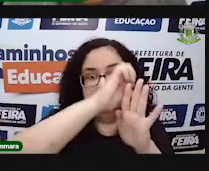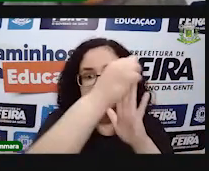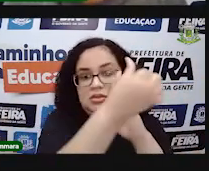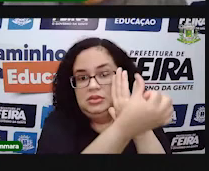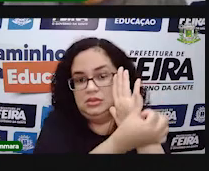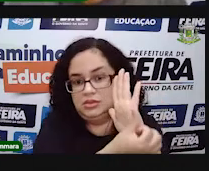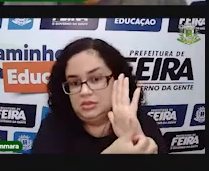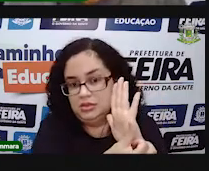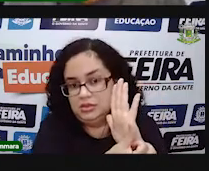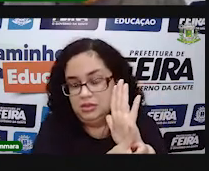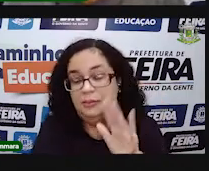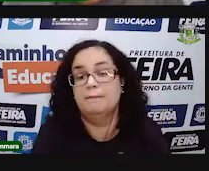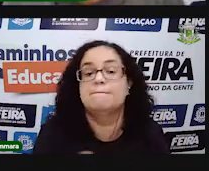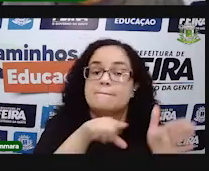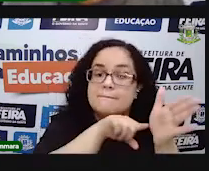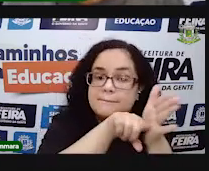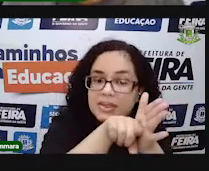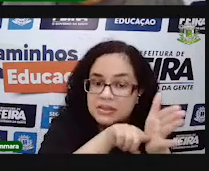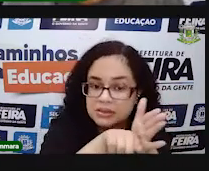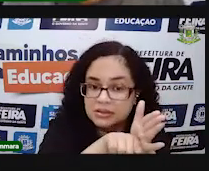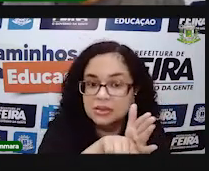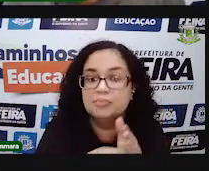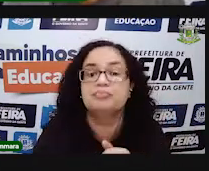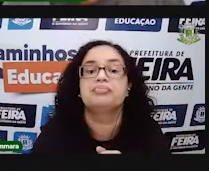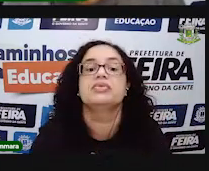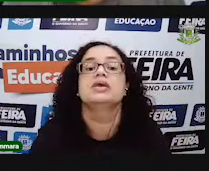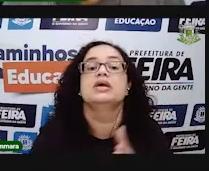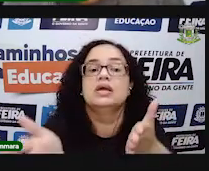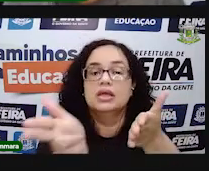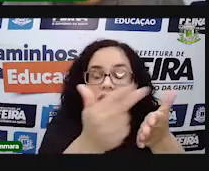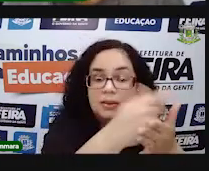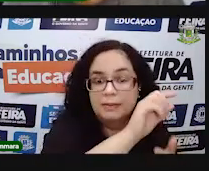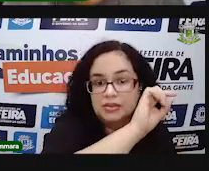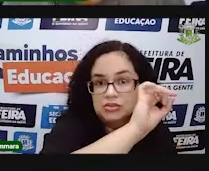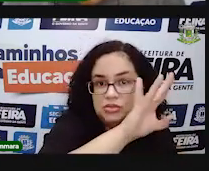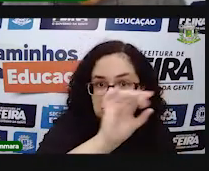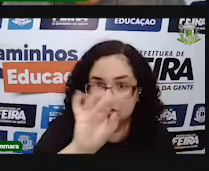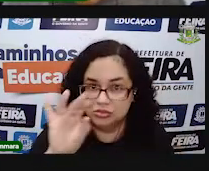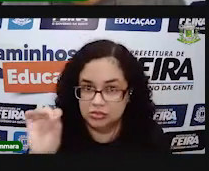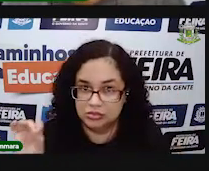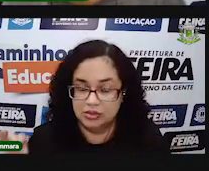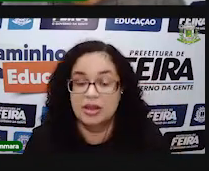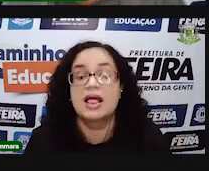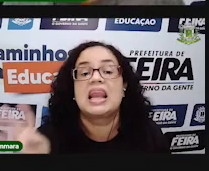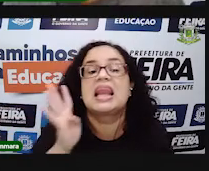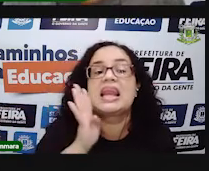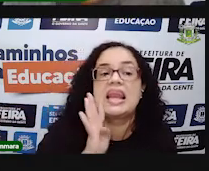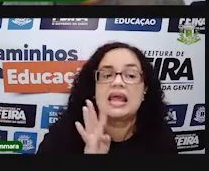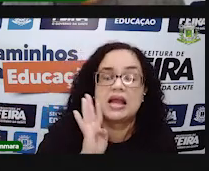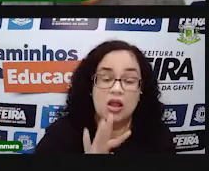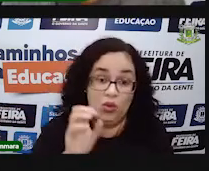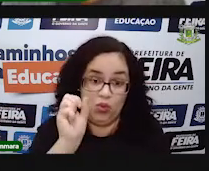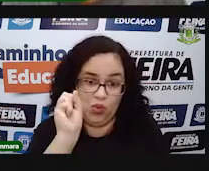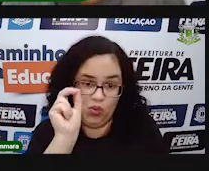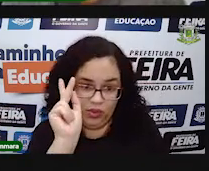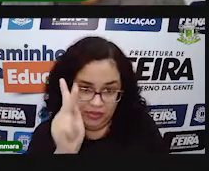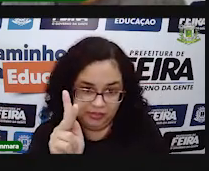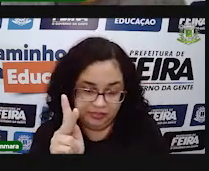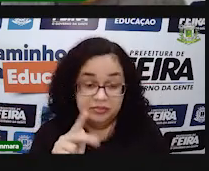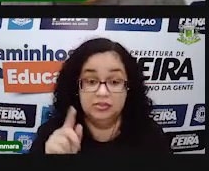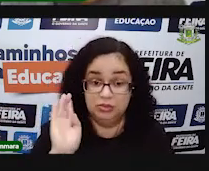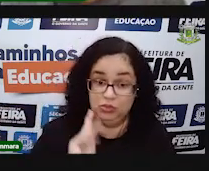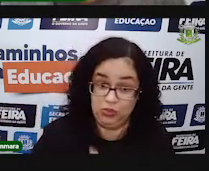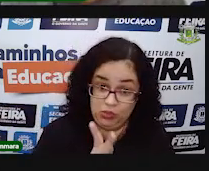pentagonal e pirâmide de base hexagonal. Pesquisa imagens de cada uma delas aí no Google para você